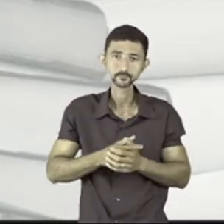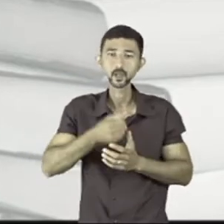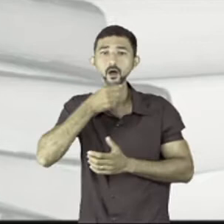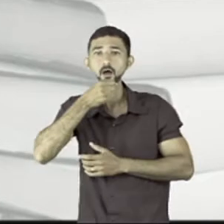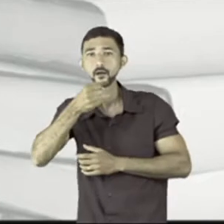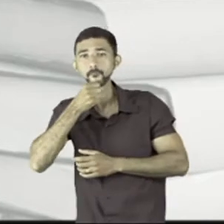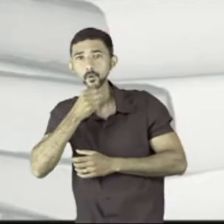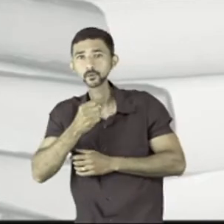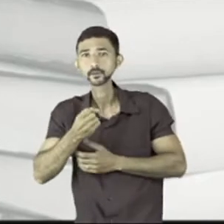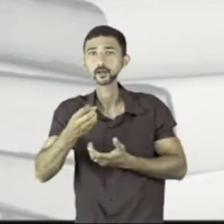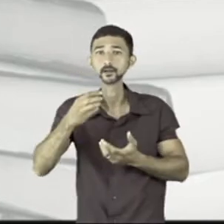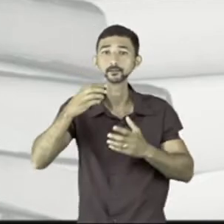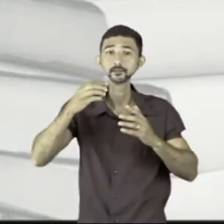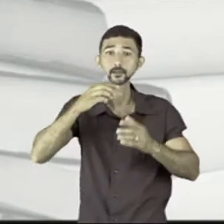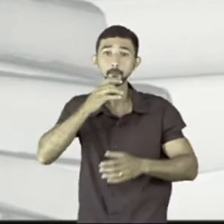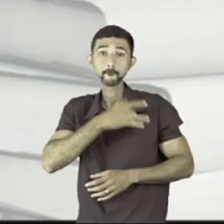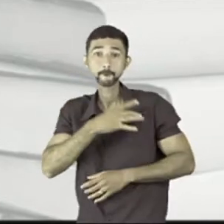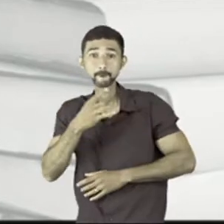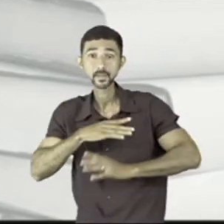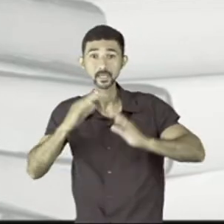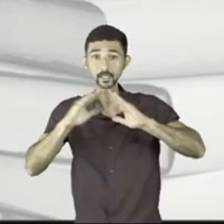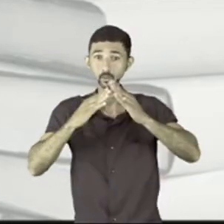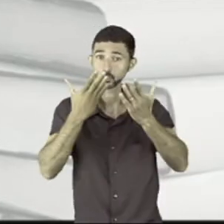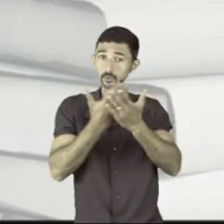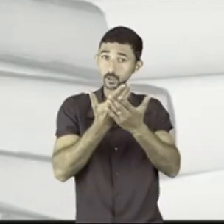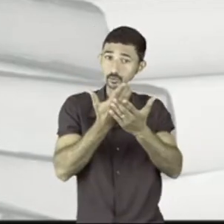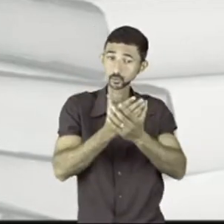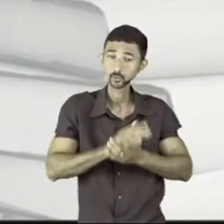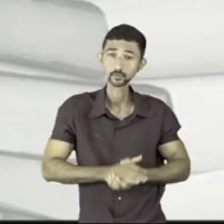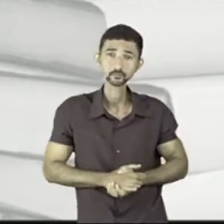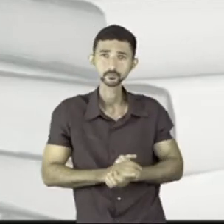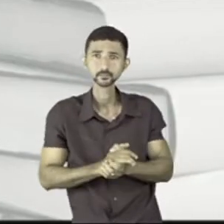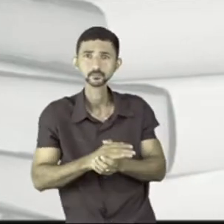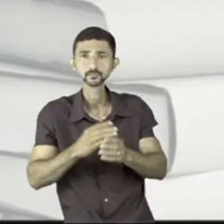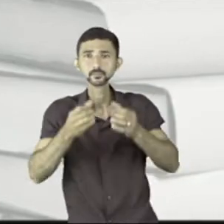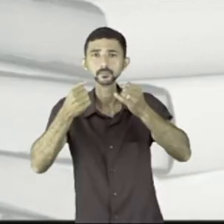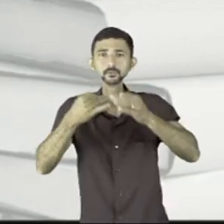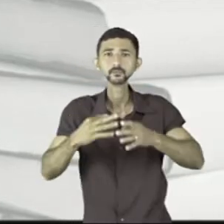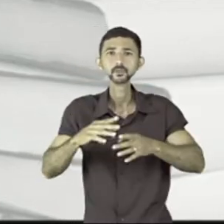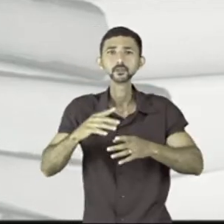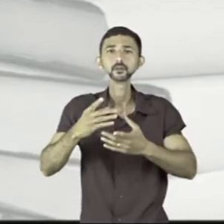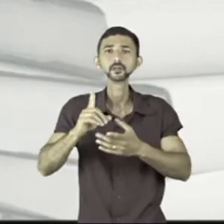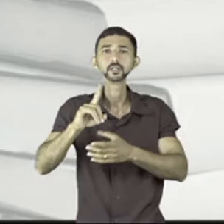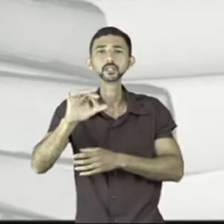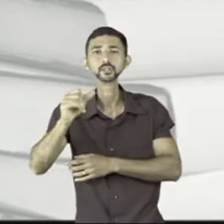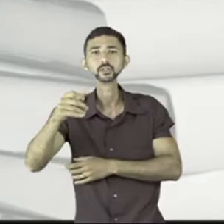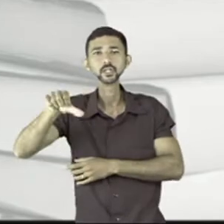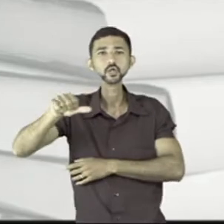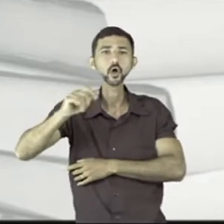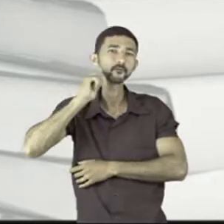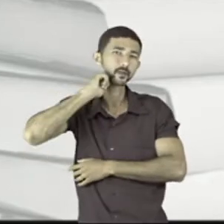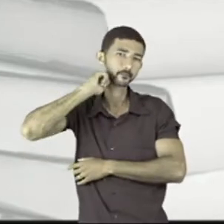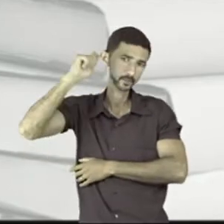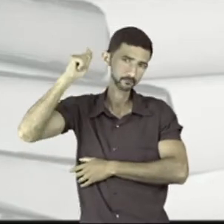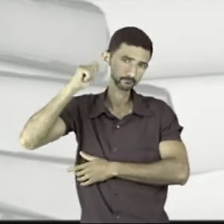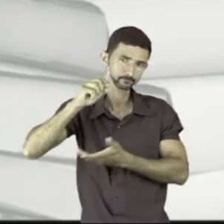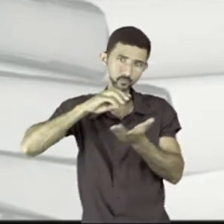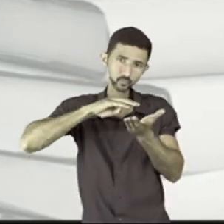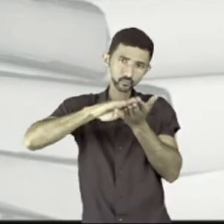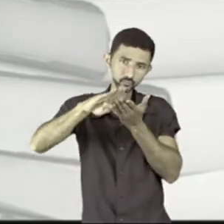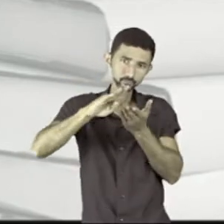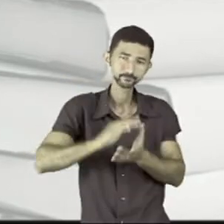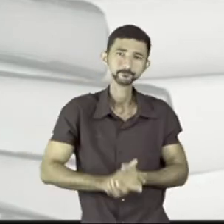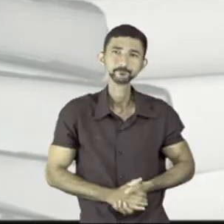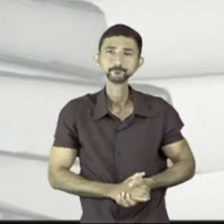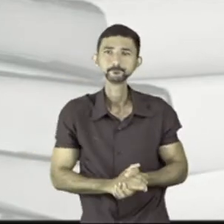reportagem medo nas escolas e diz lá em que data que essa reportagem foi publicada. Bem aqui,